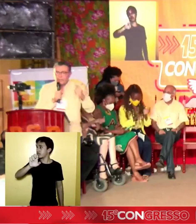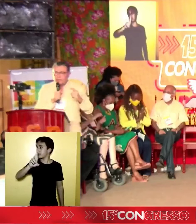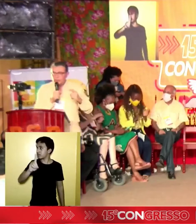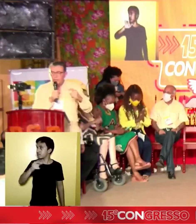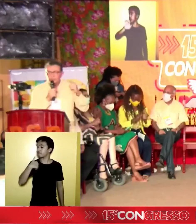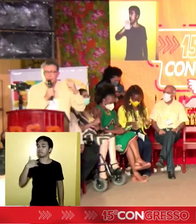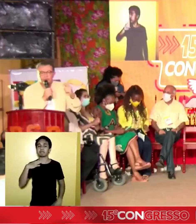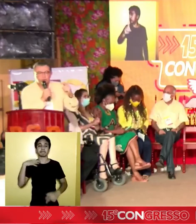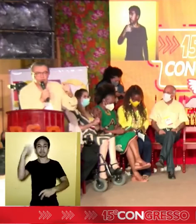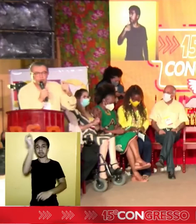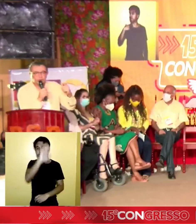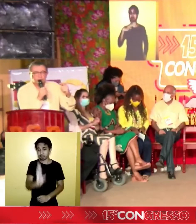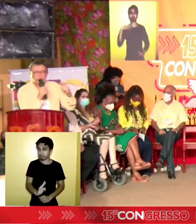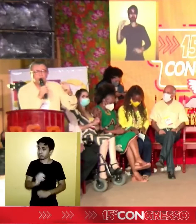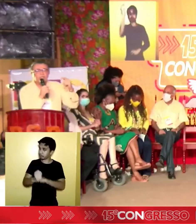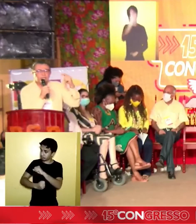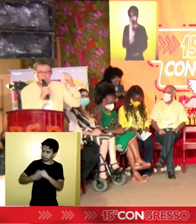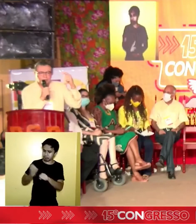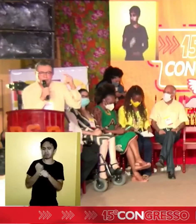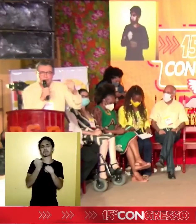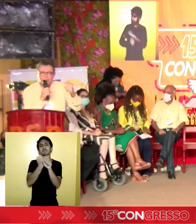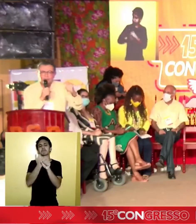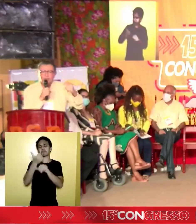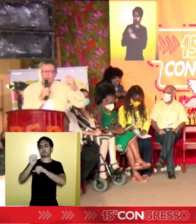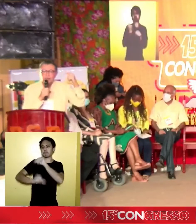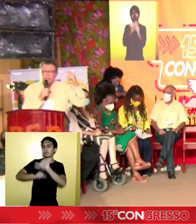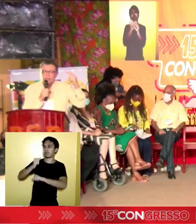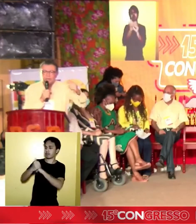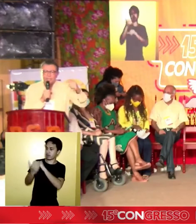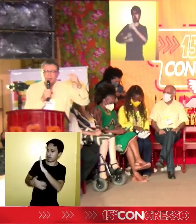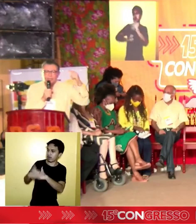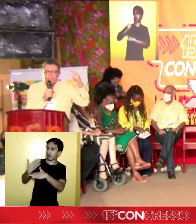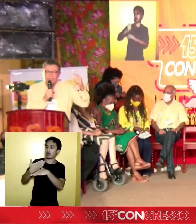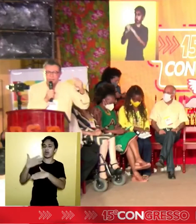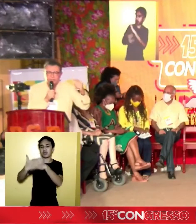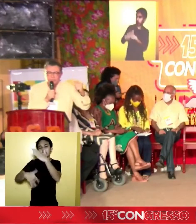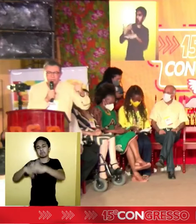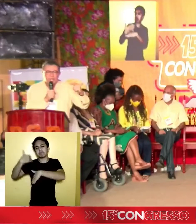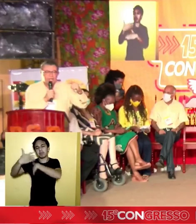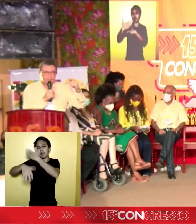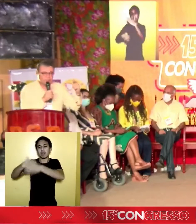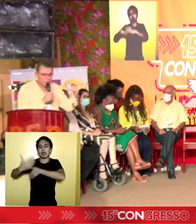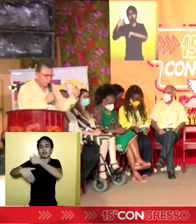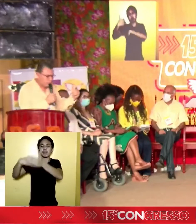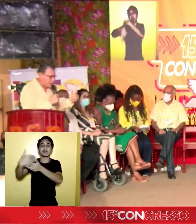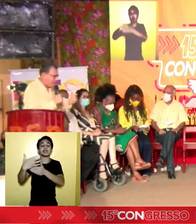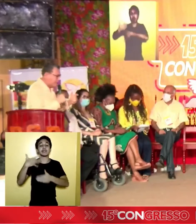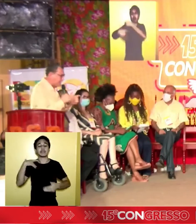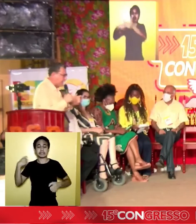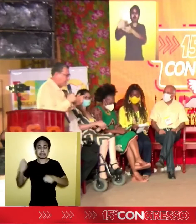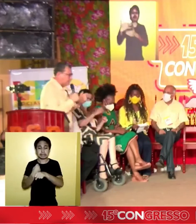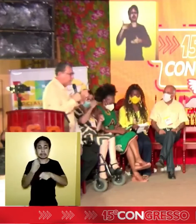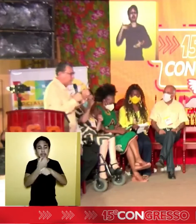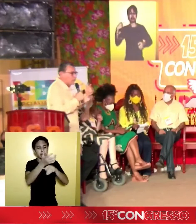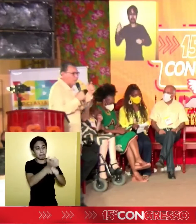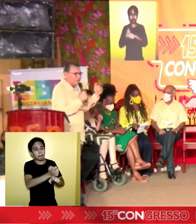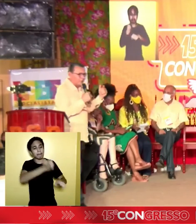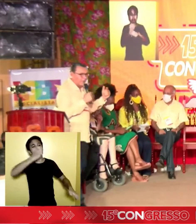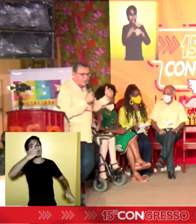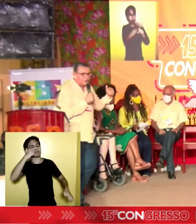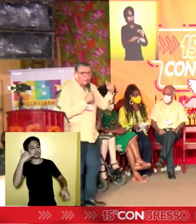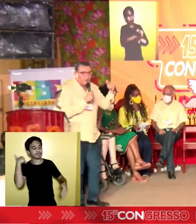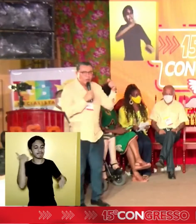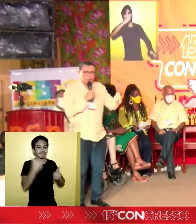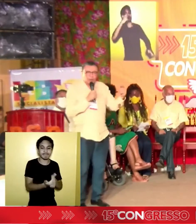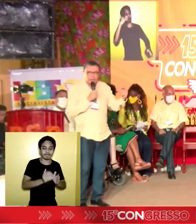No Brasil nós estamos construindo e reformando e atualizando e modernizando as estruturas partidárias, o